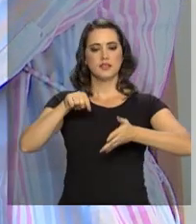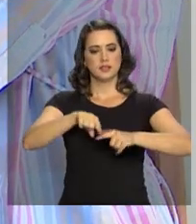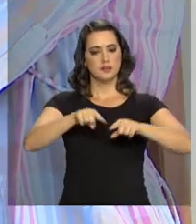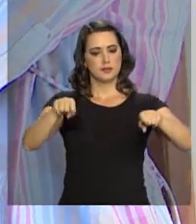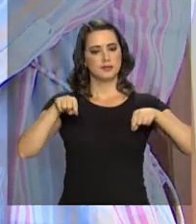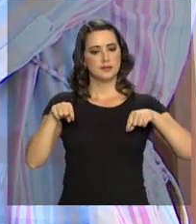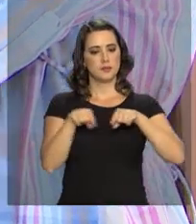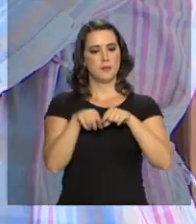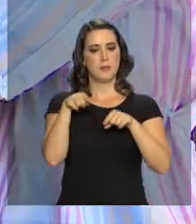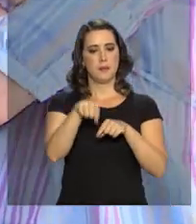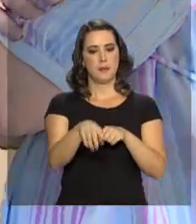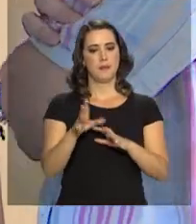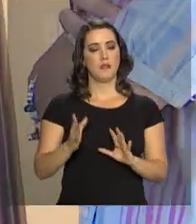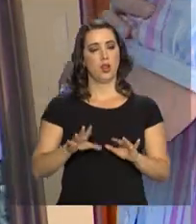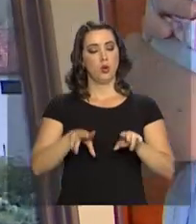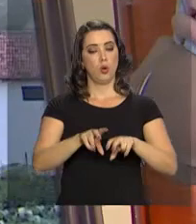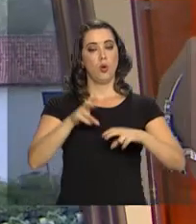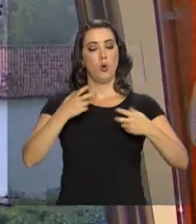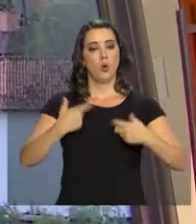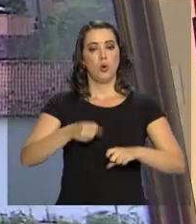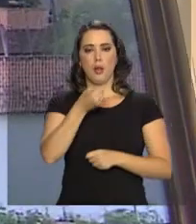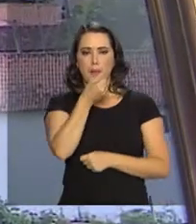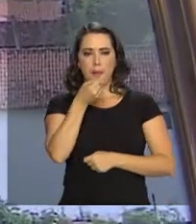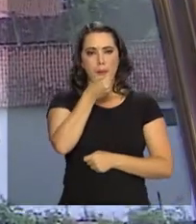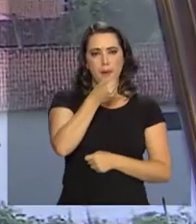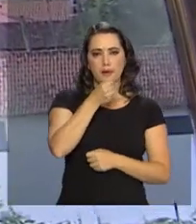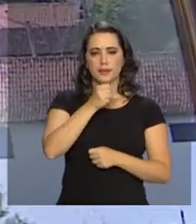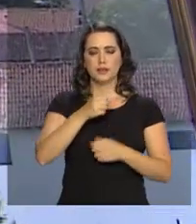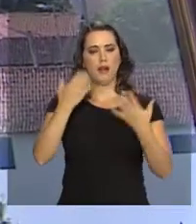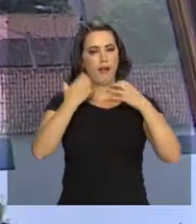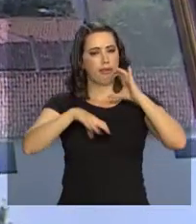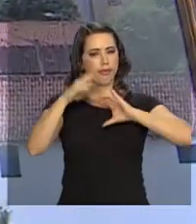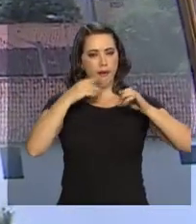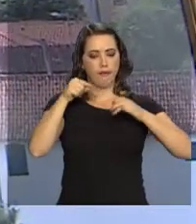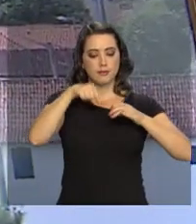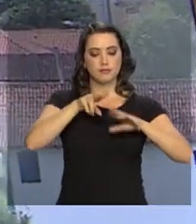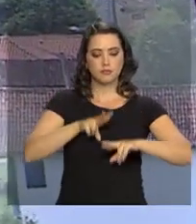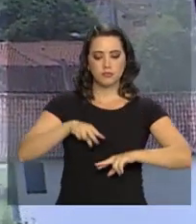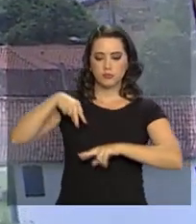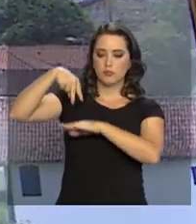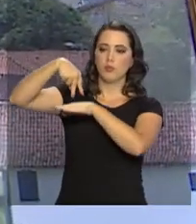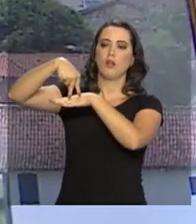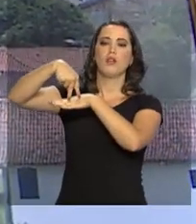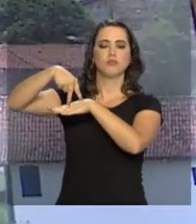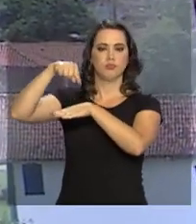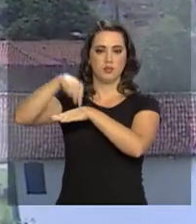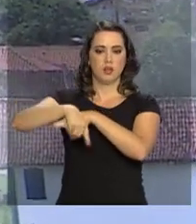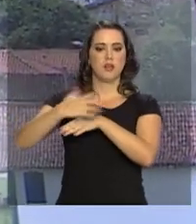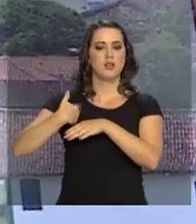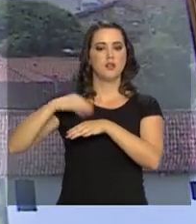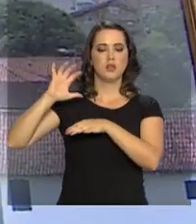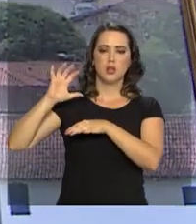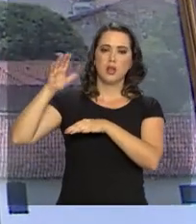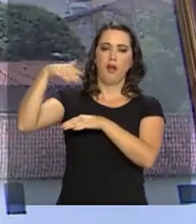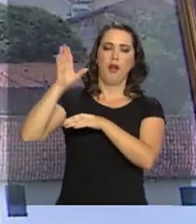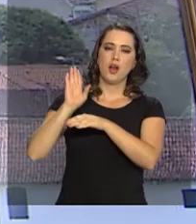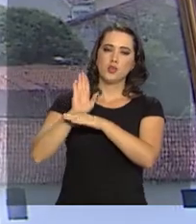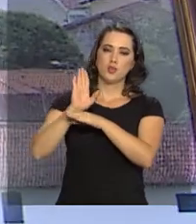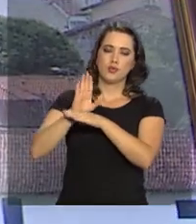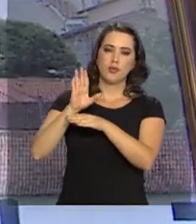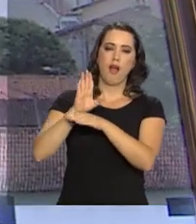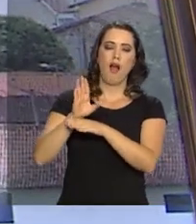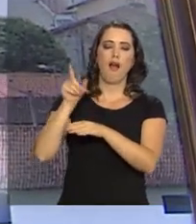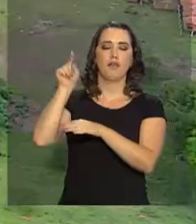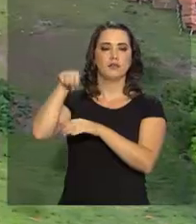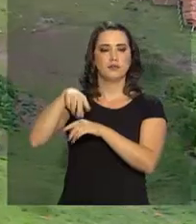é aí. O palco de cantor ficava ao lado dessa árvore. Então ela fazia parte até numa sombra boa lá, já que ela já